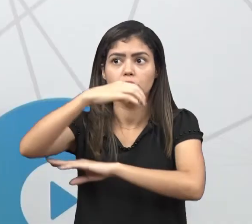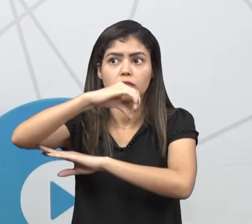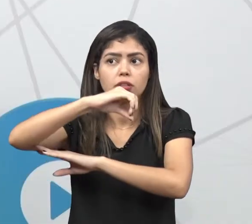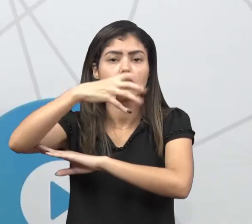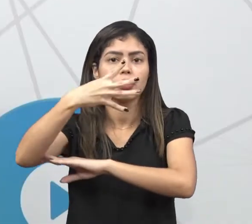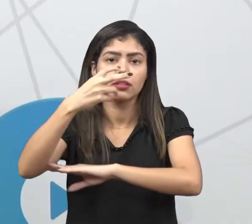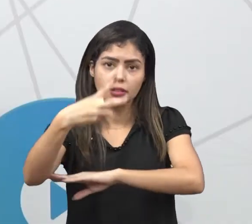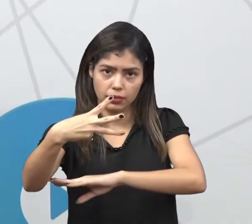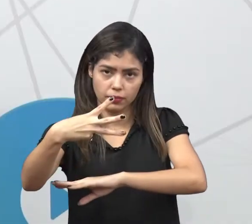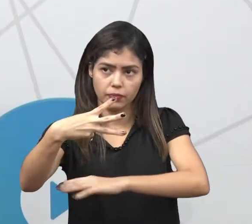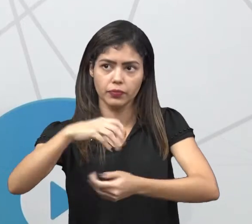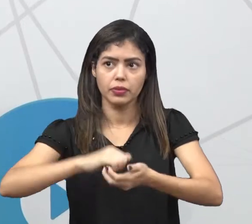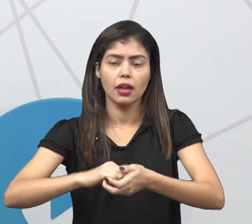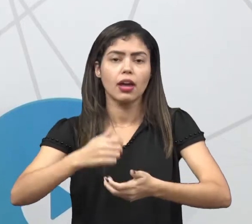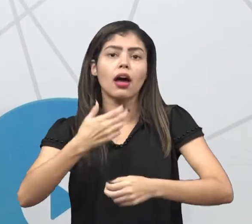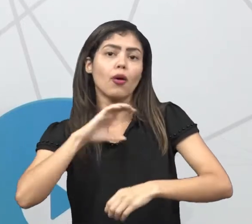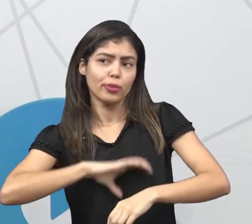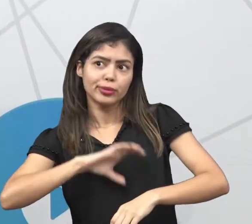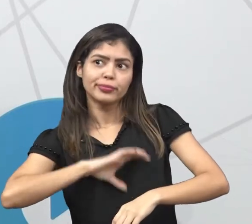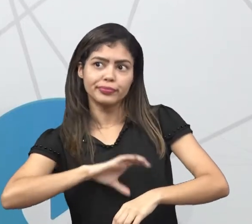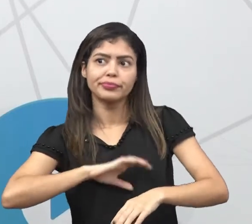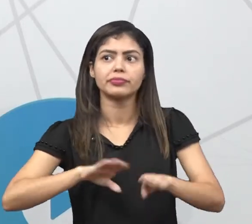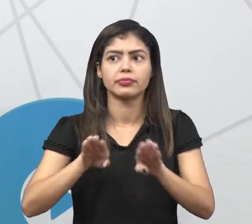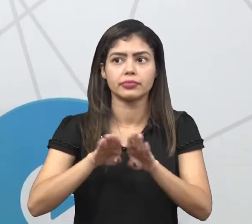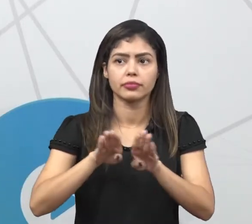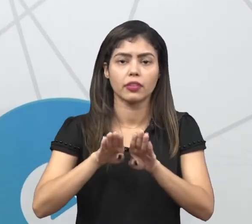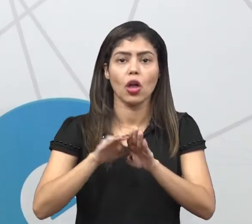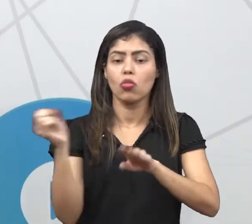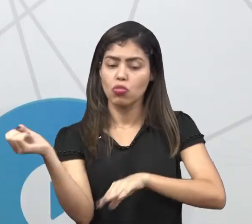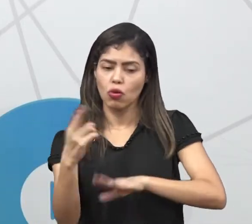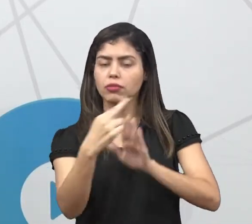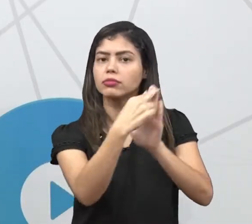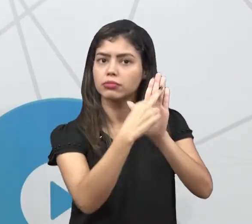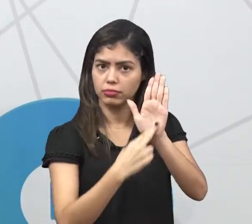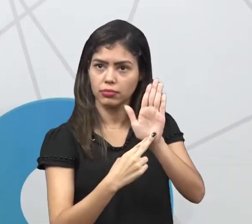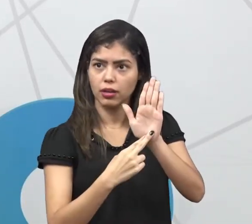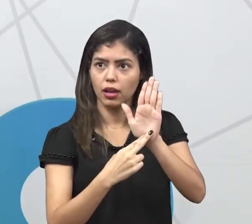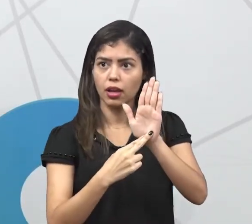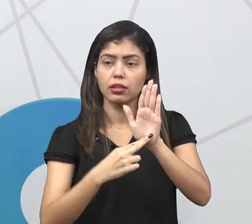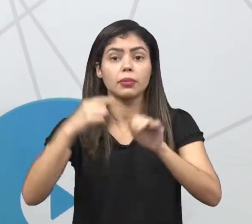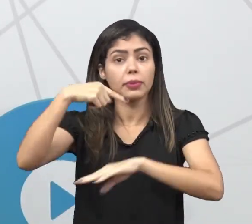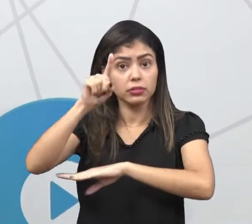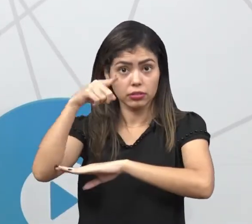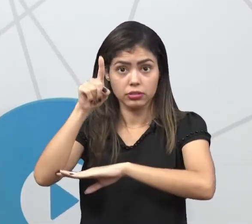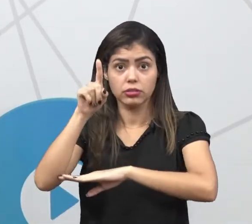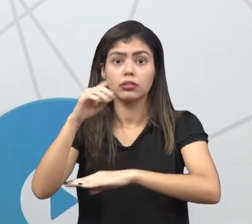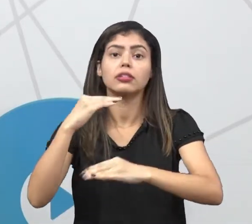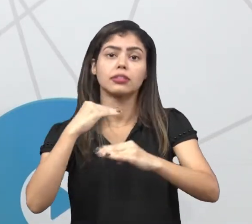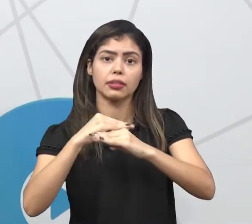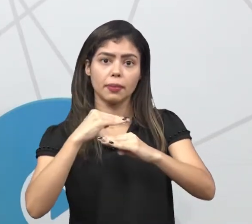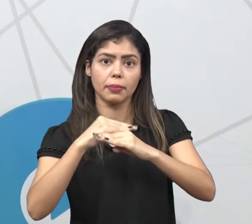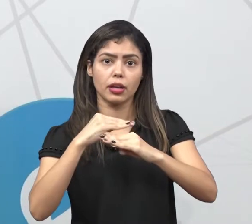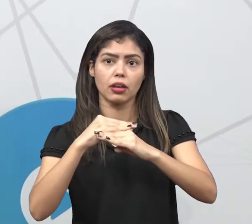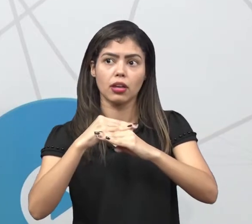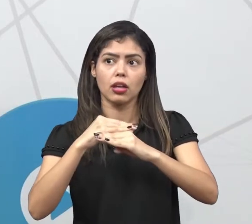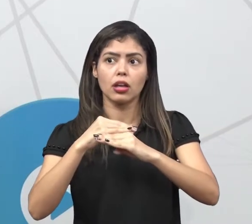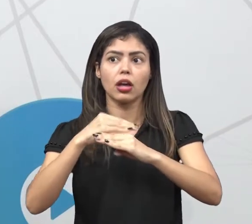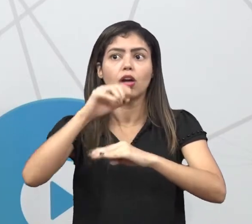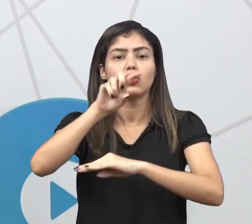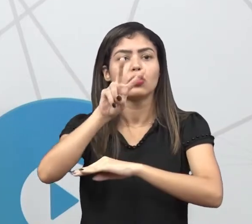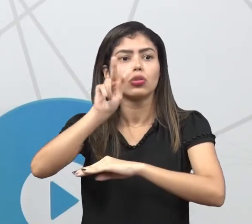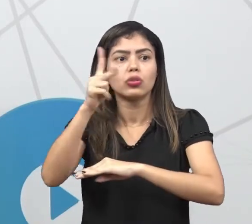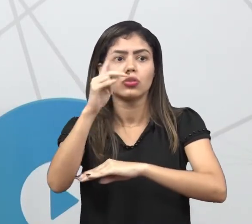A língua portuguesa, então, trouxe novas regras tanto para a acentuação quanto para o emprego do hífen.